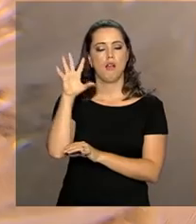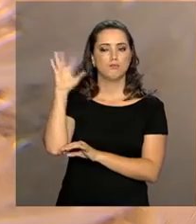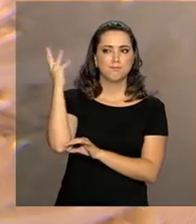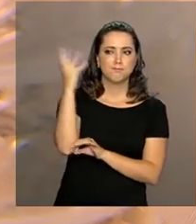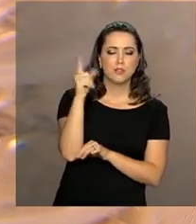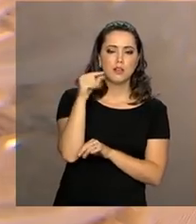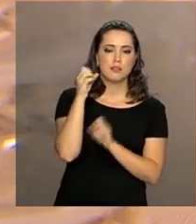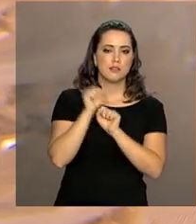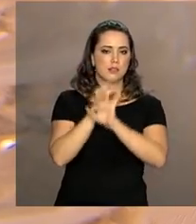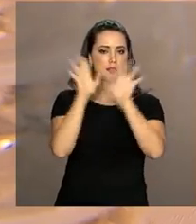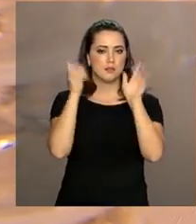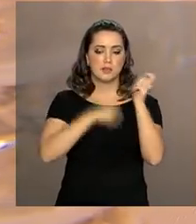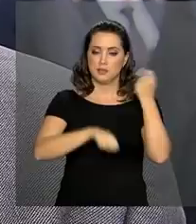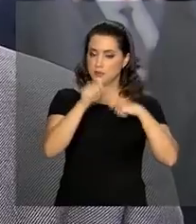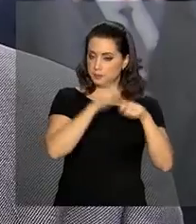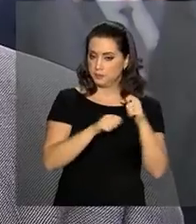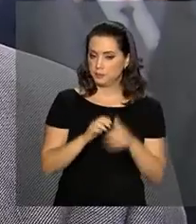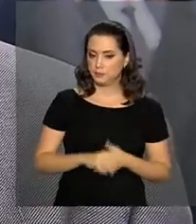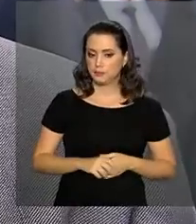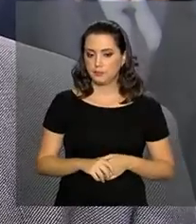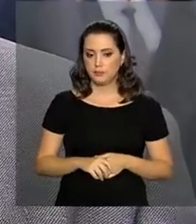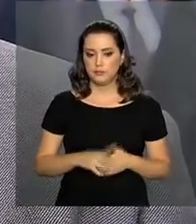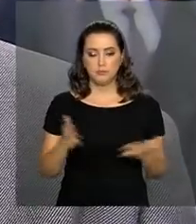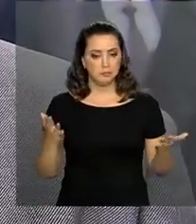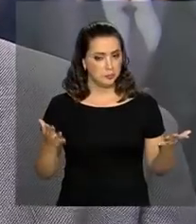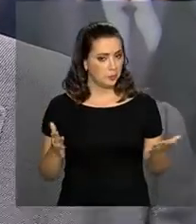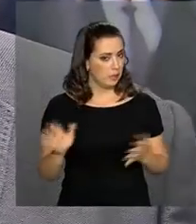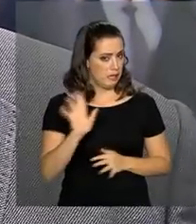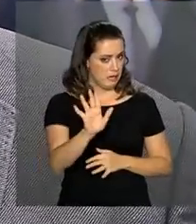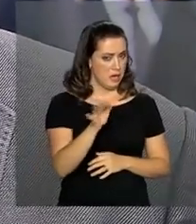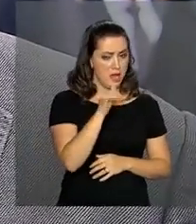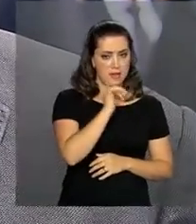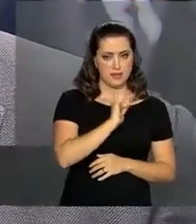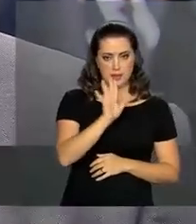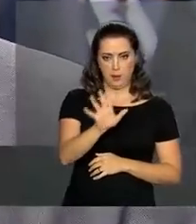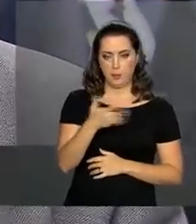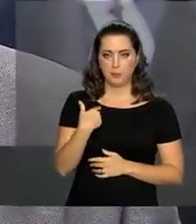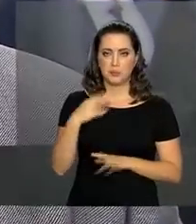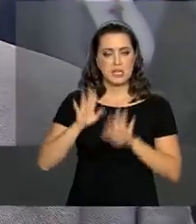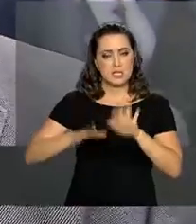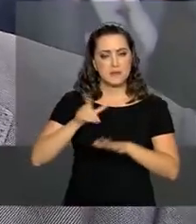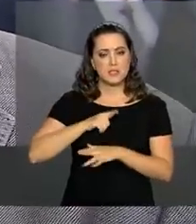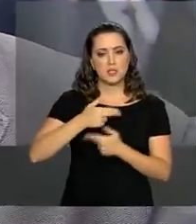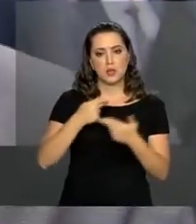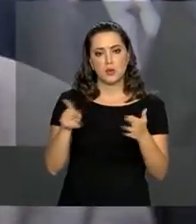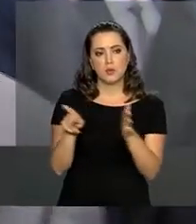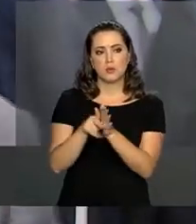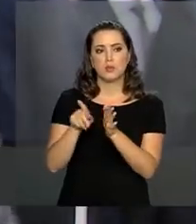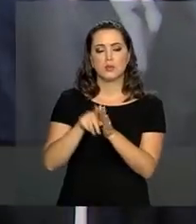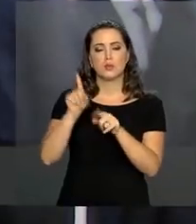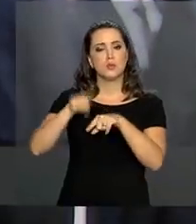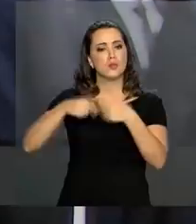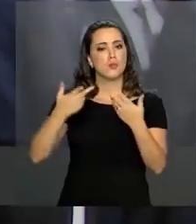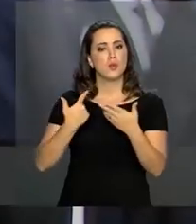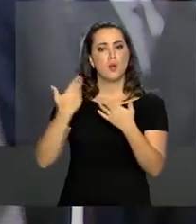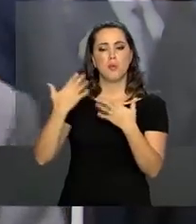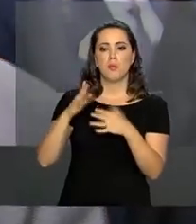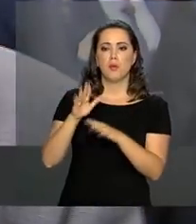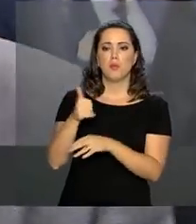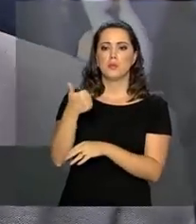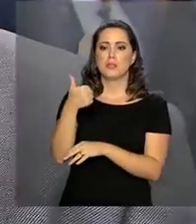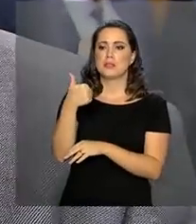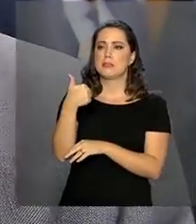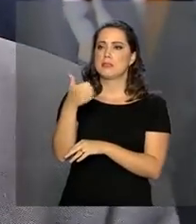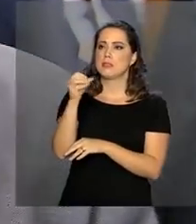transparência e economia. Se trata, por exemplo, de um estoque de bens móveis intangíveis na casa de 108